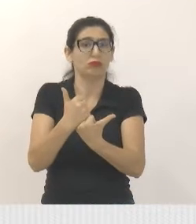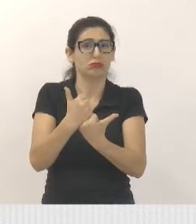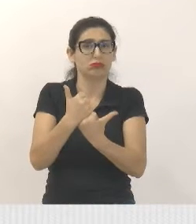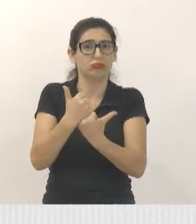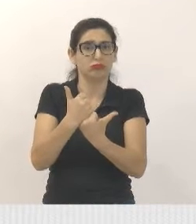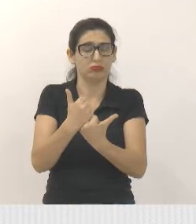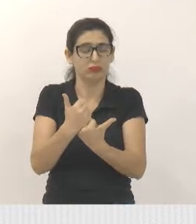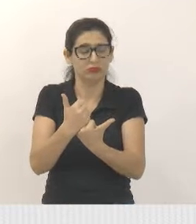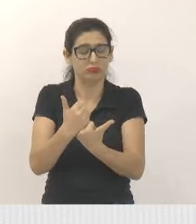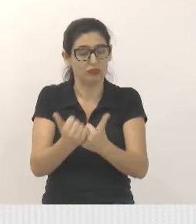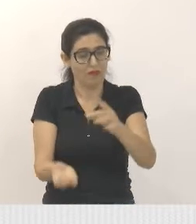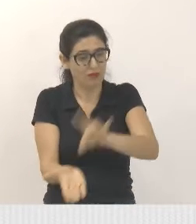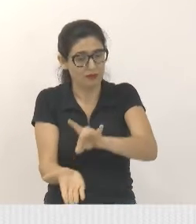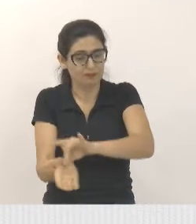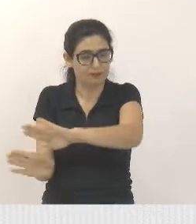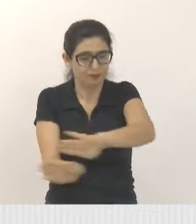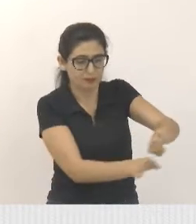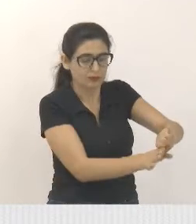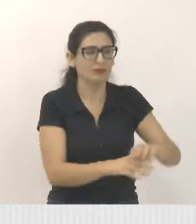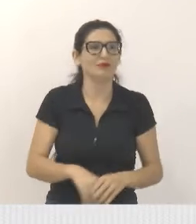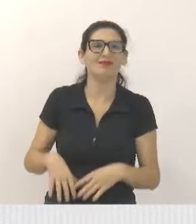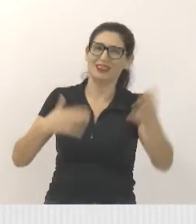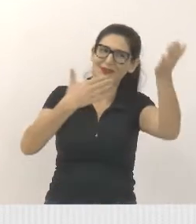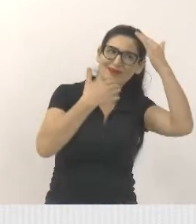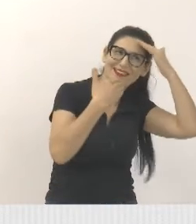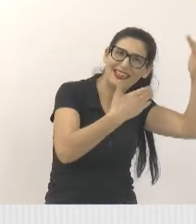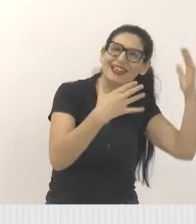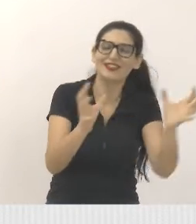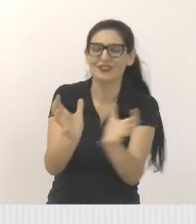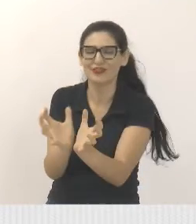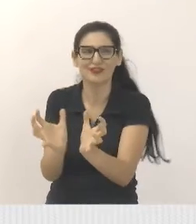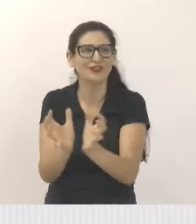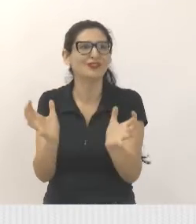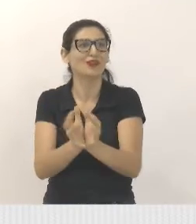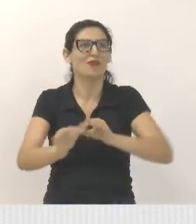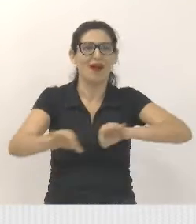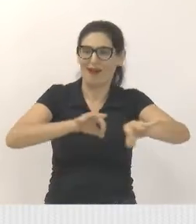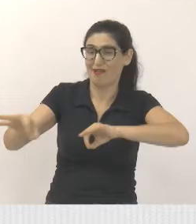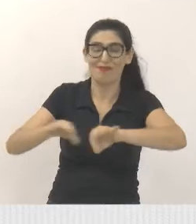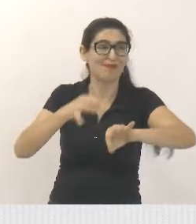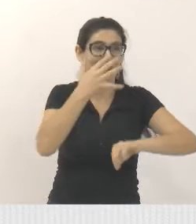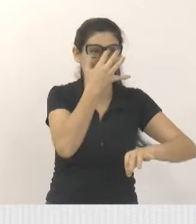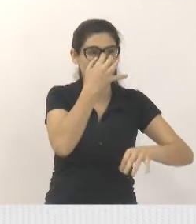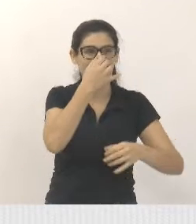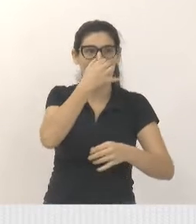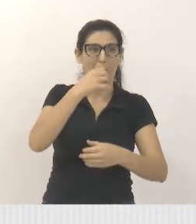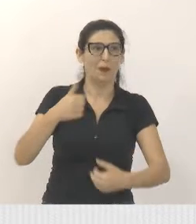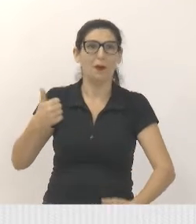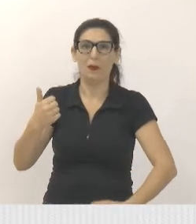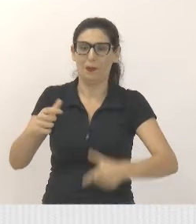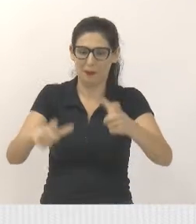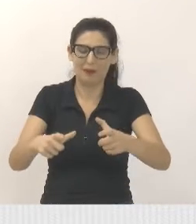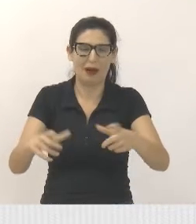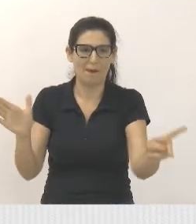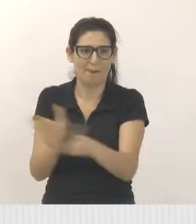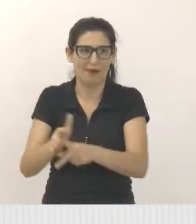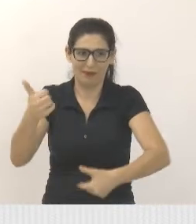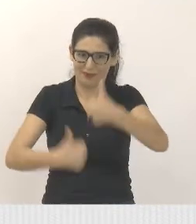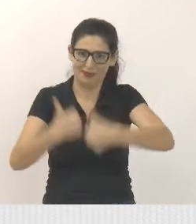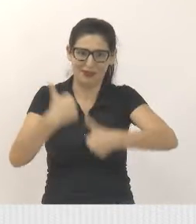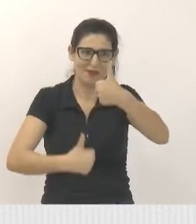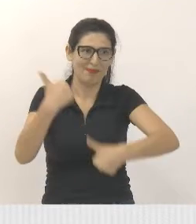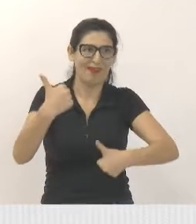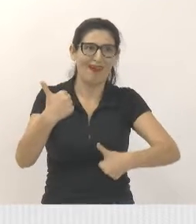do meio ambiente que foi lá, deu um arrumou o campão lá para os meninos poderem jogar. Próximo, favor,